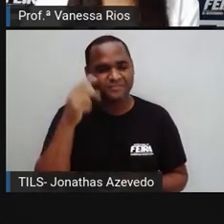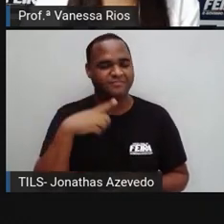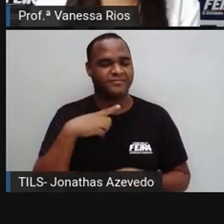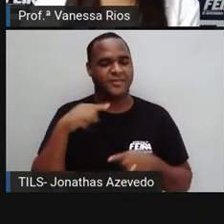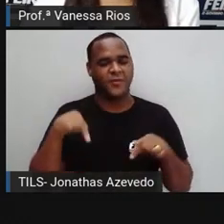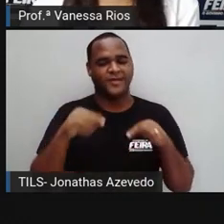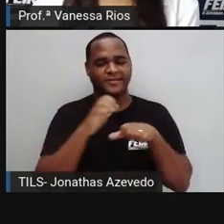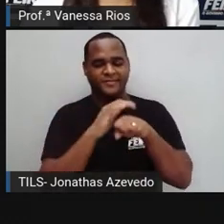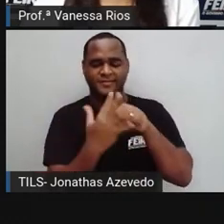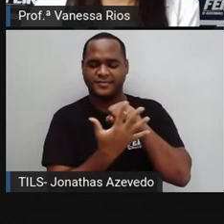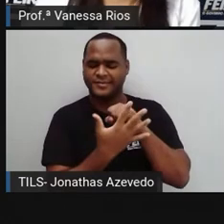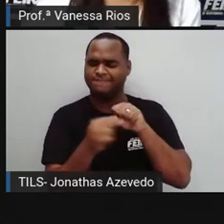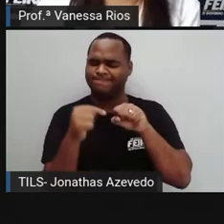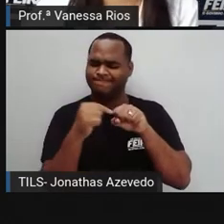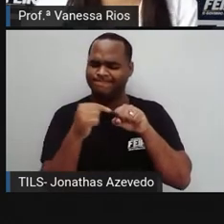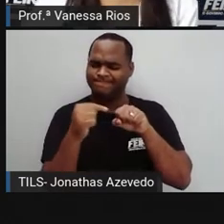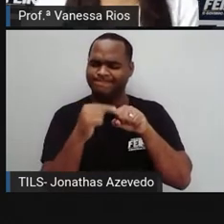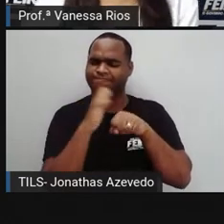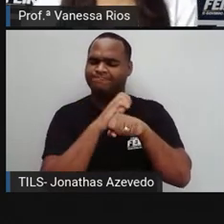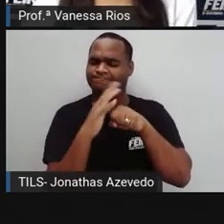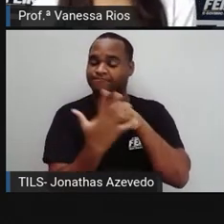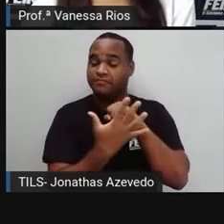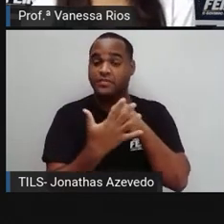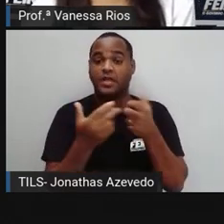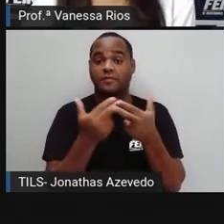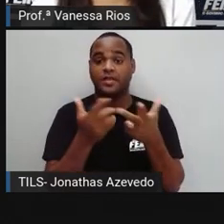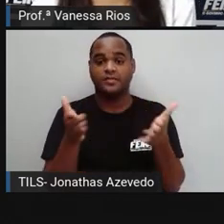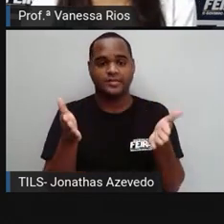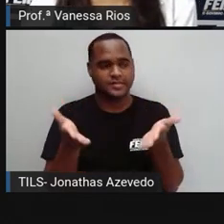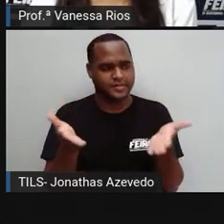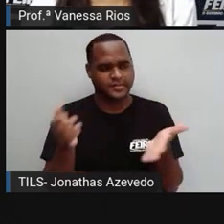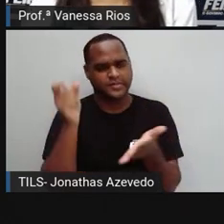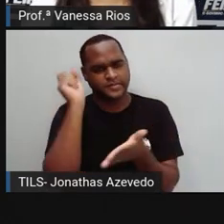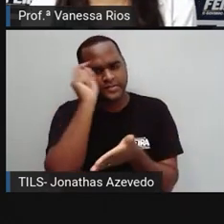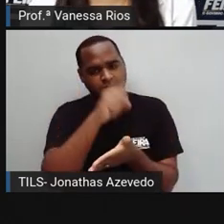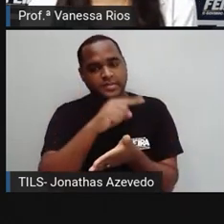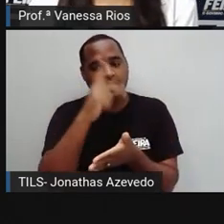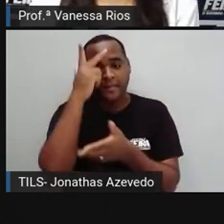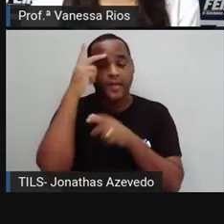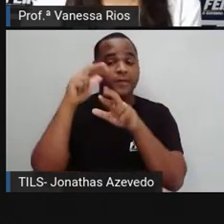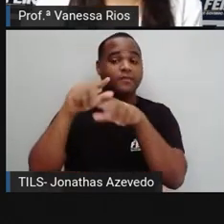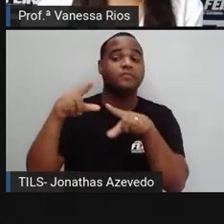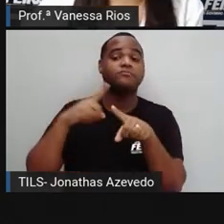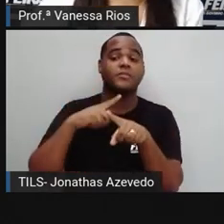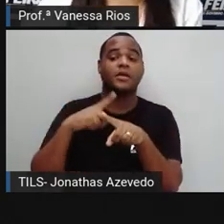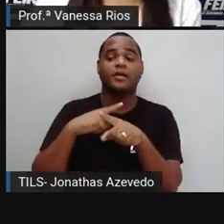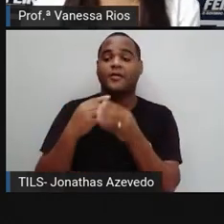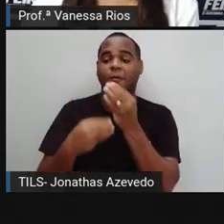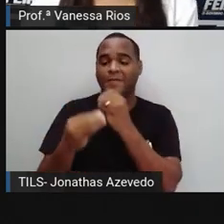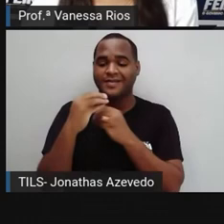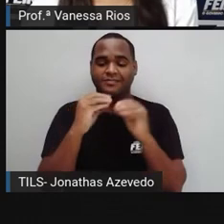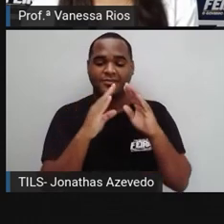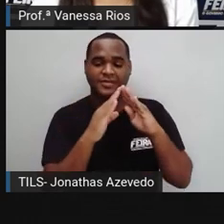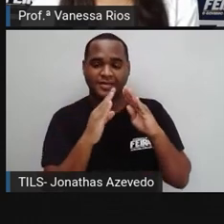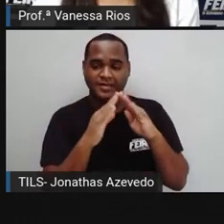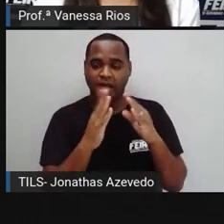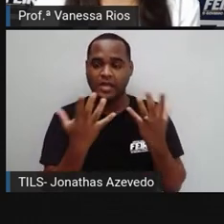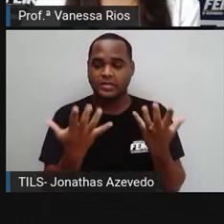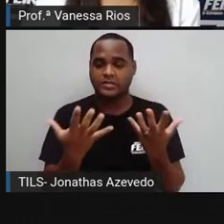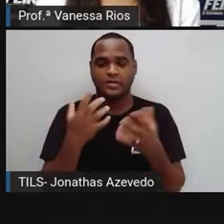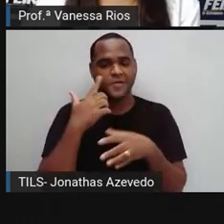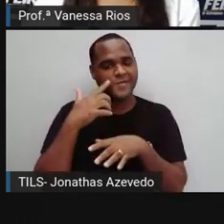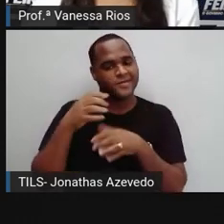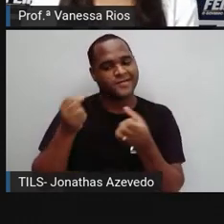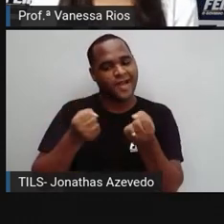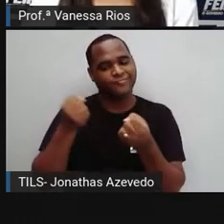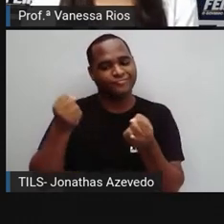pandemia se destacou bastante, porque muitas pessoas precisavam adquirir os alimentos em casa, não é? Através aí dos